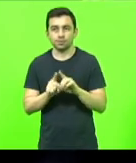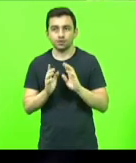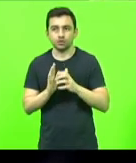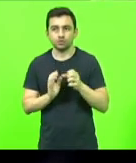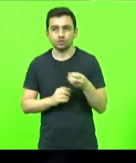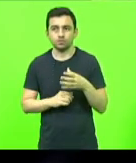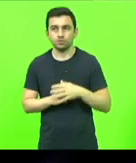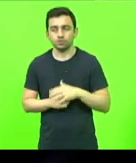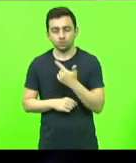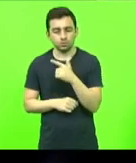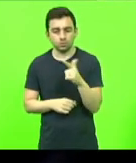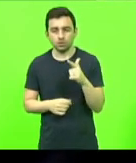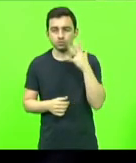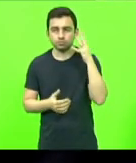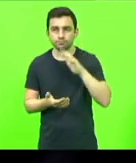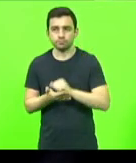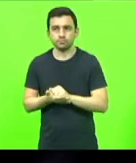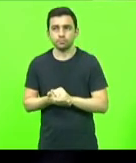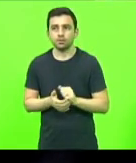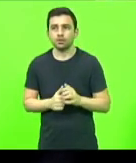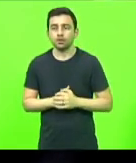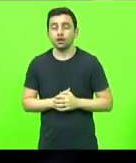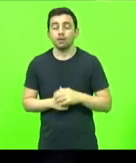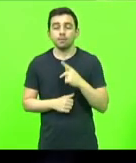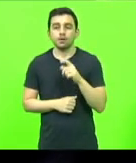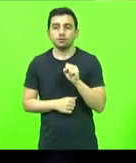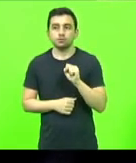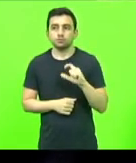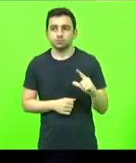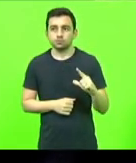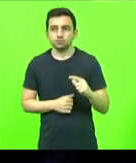não havendo oradores inscritos, PSL,